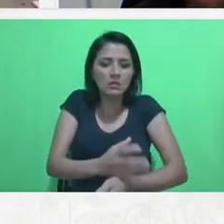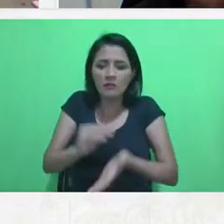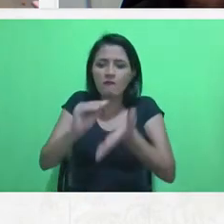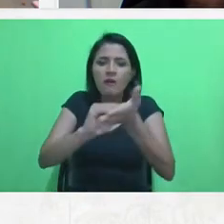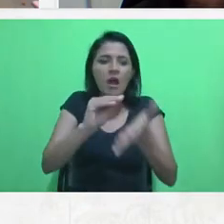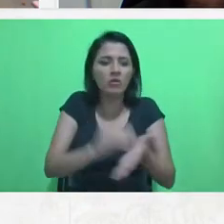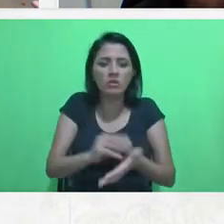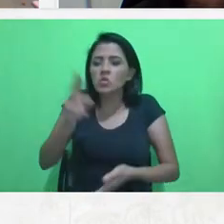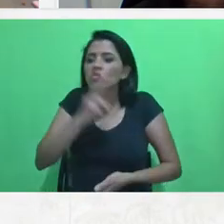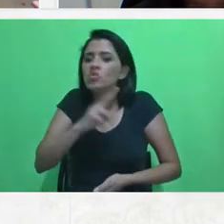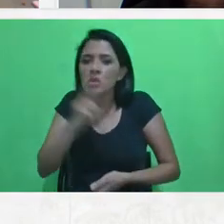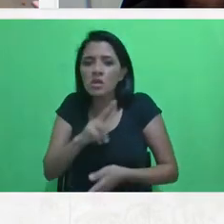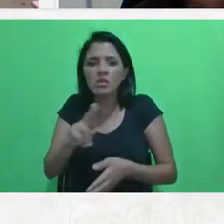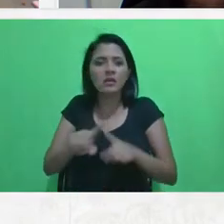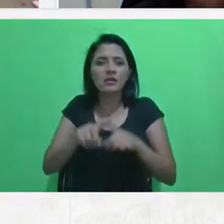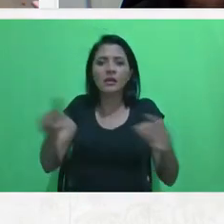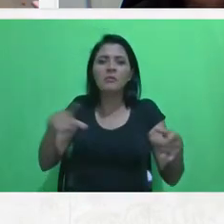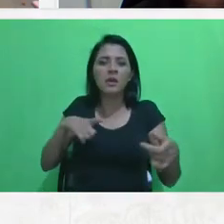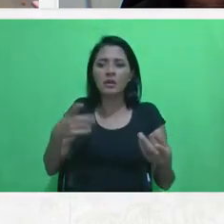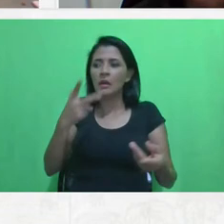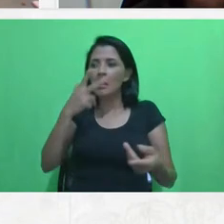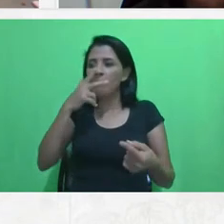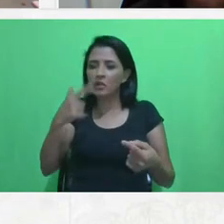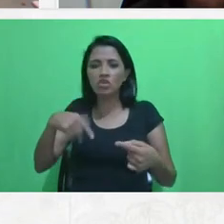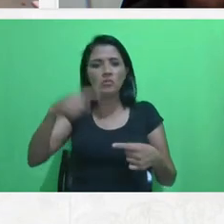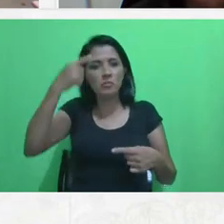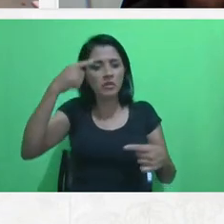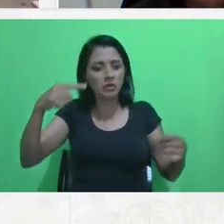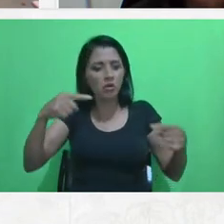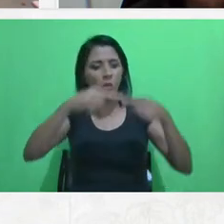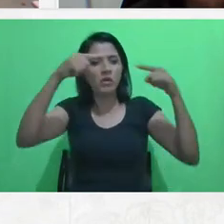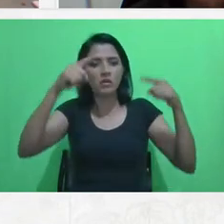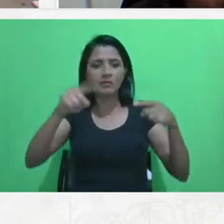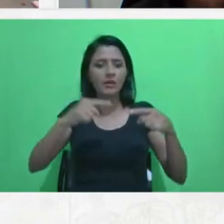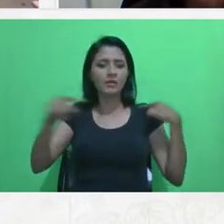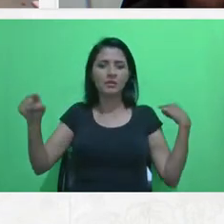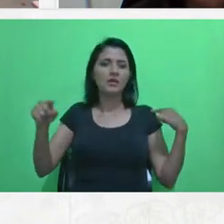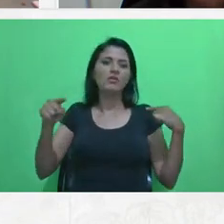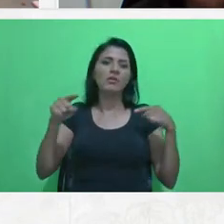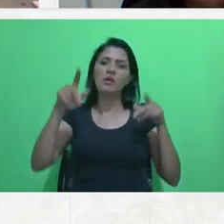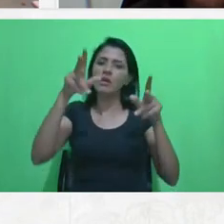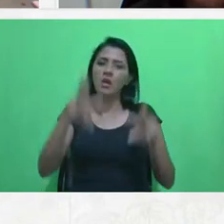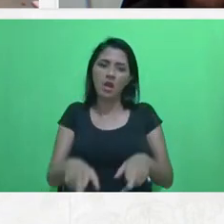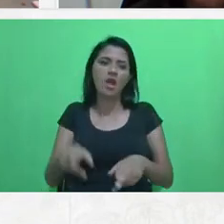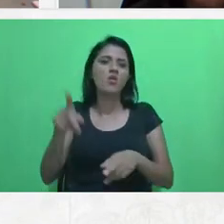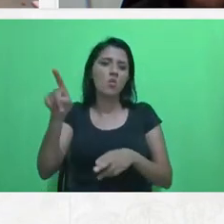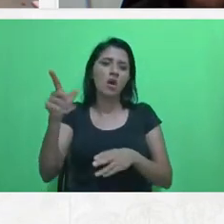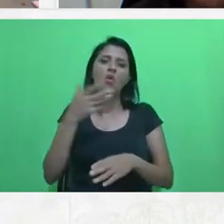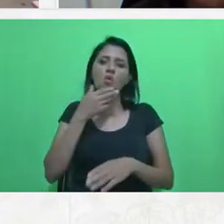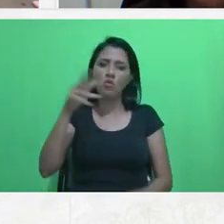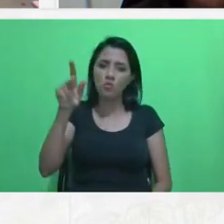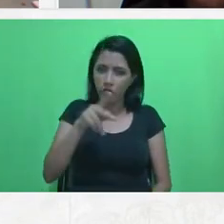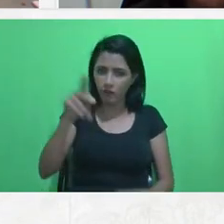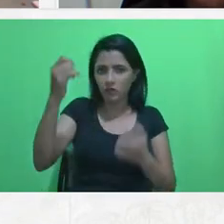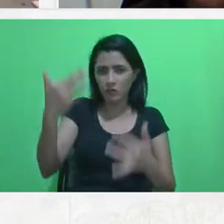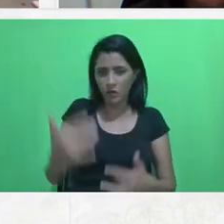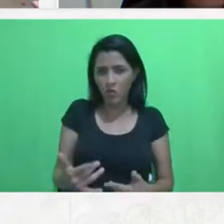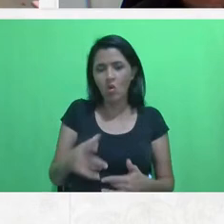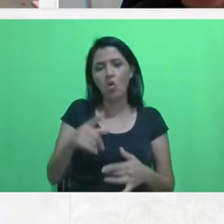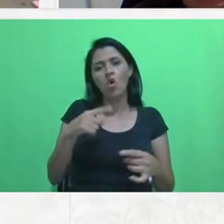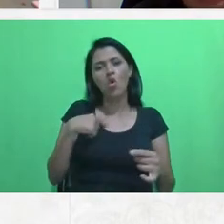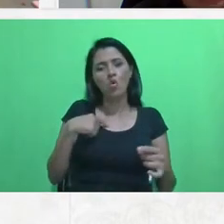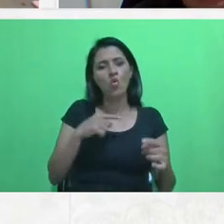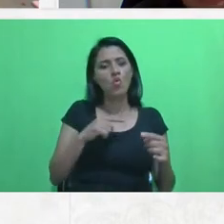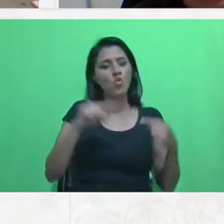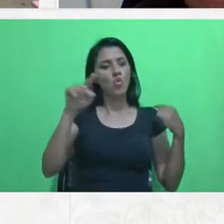que a gente acha que combina e não combina, mas é mais o mesmo como o Chico de Oliveira já também explicou para a gente, o desigual e combinado, então